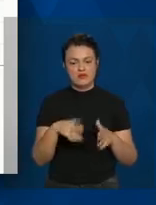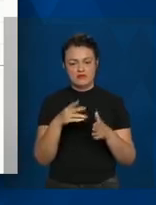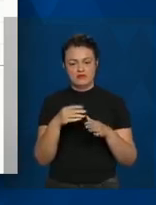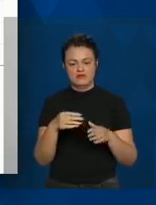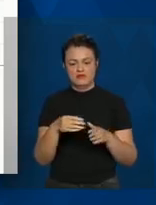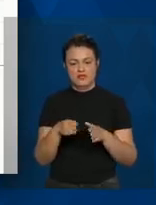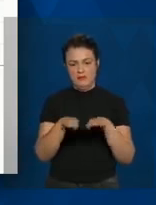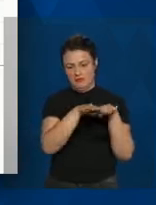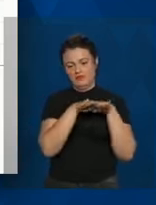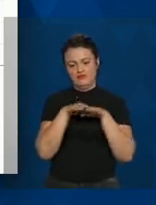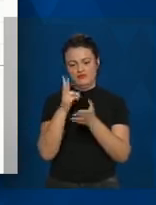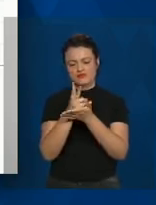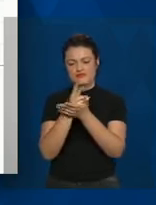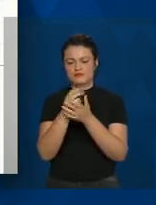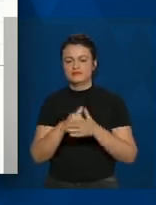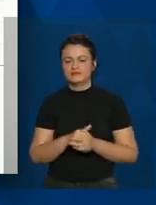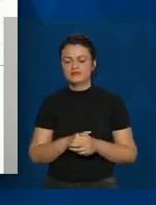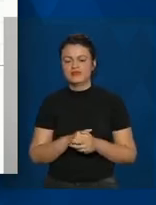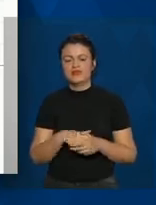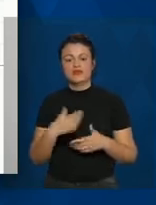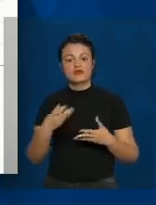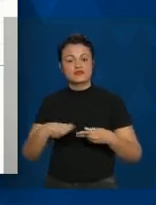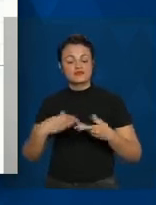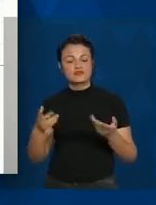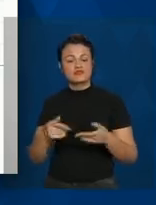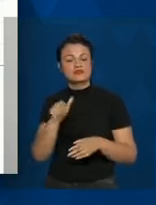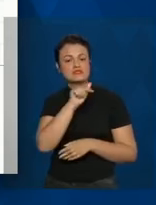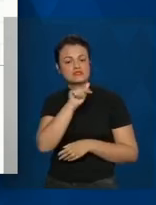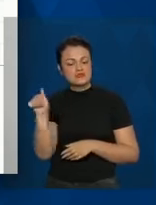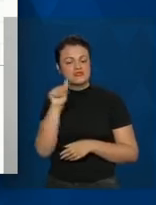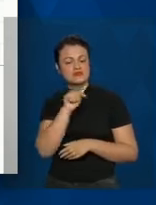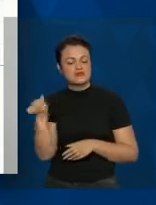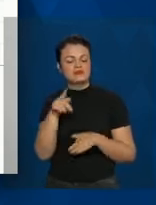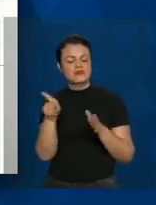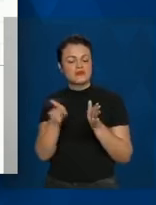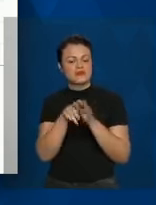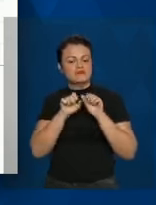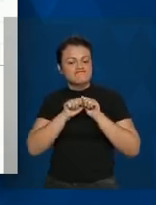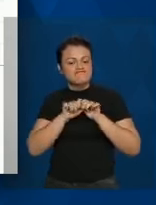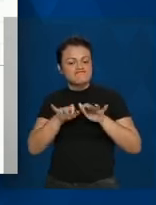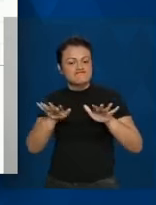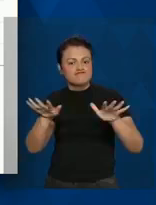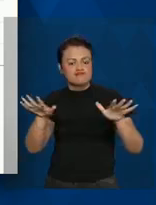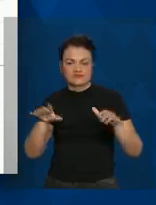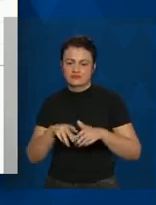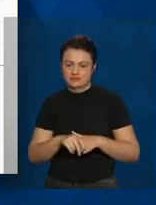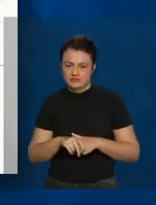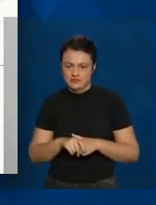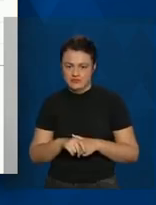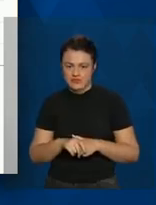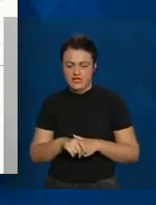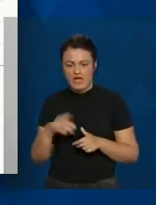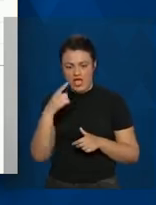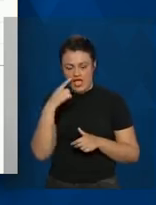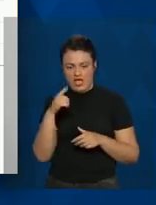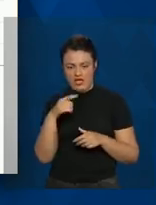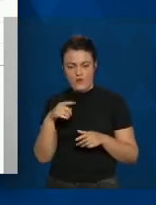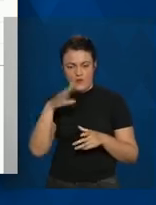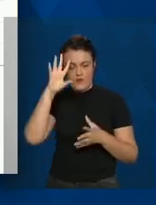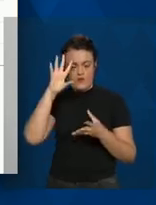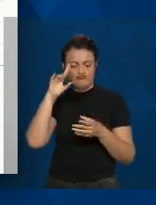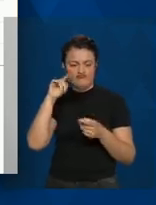E nós aqui temos a distribuição por semana epidemiológica, que é um consenso